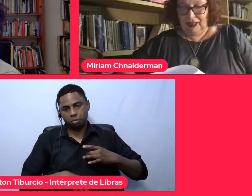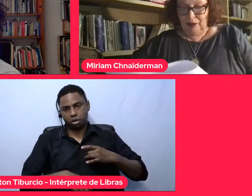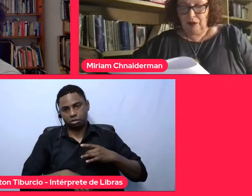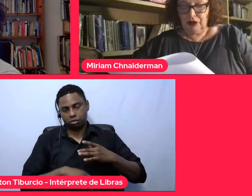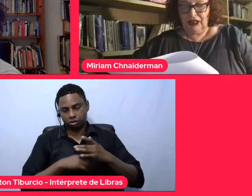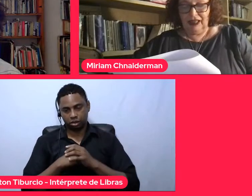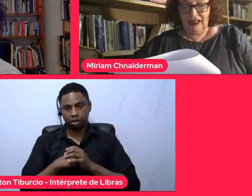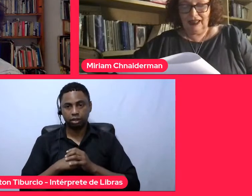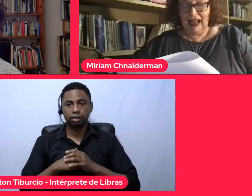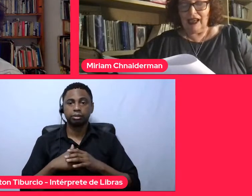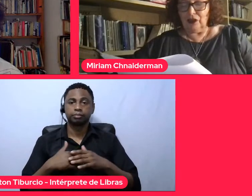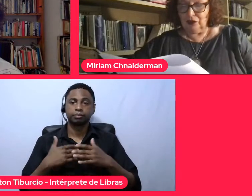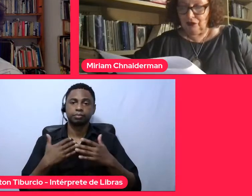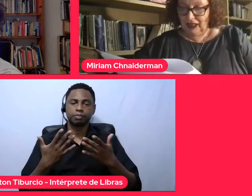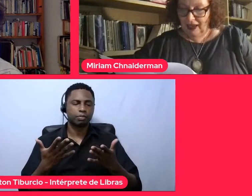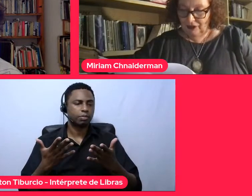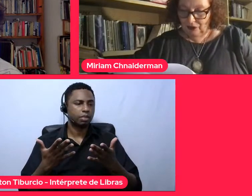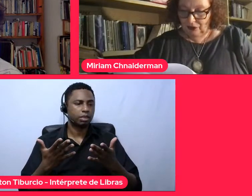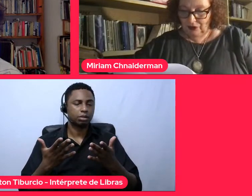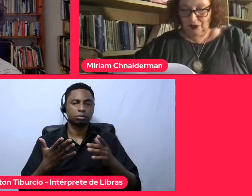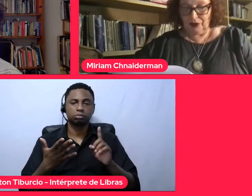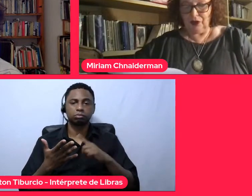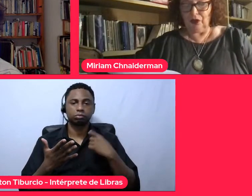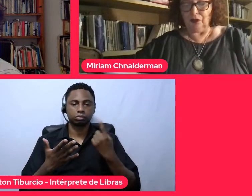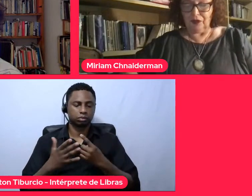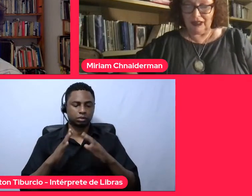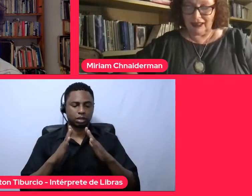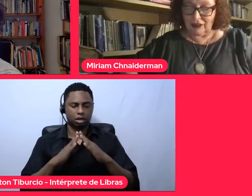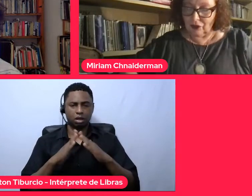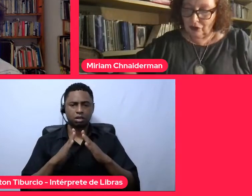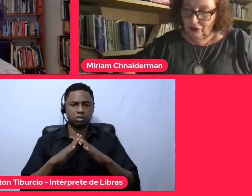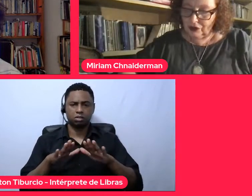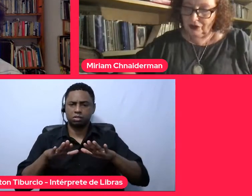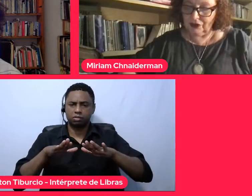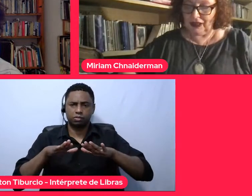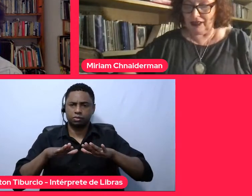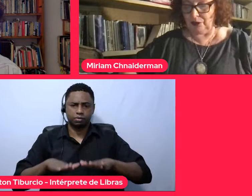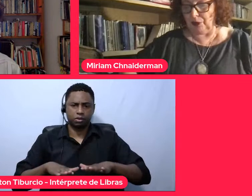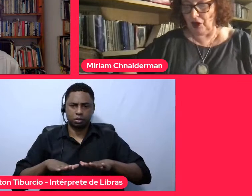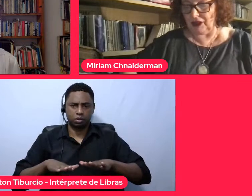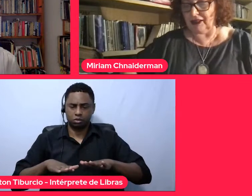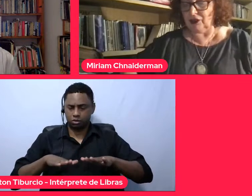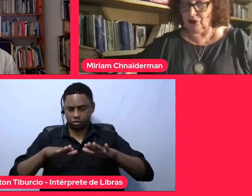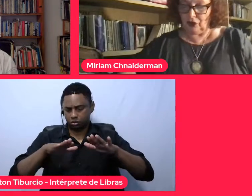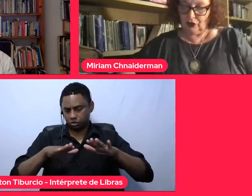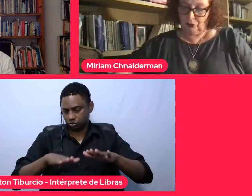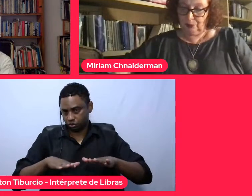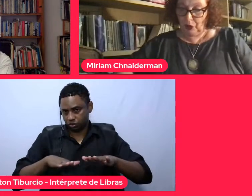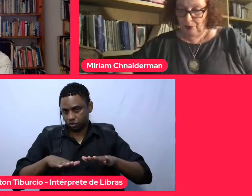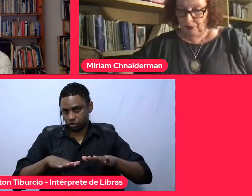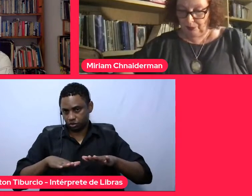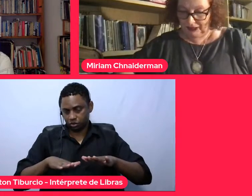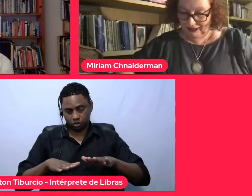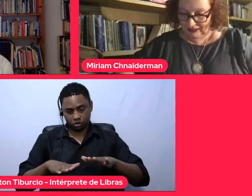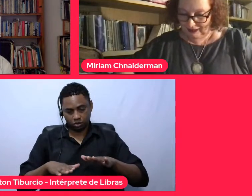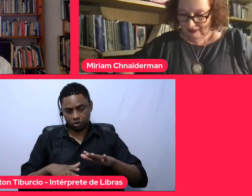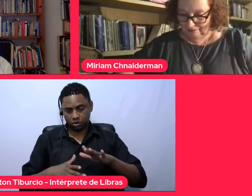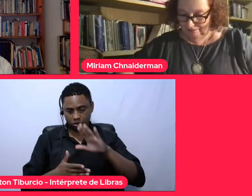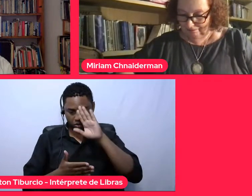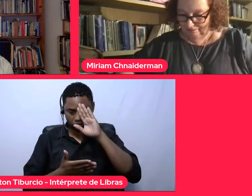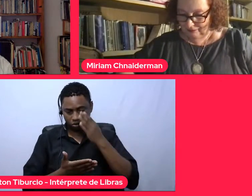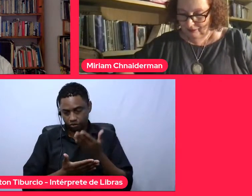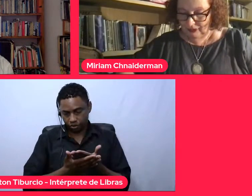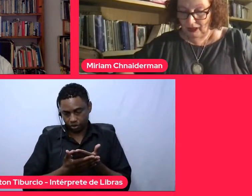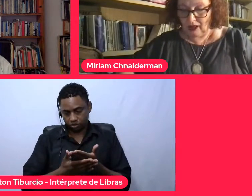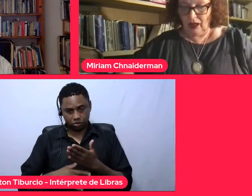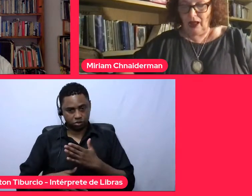ficamos encalzurados, confinando-nos nas bordas do nosso próprio presente.